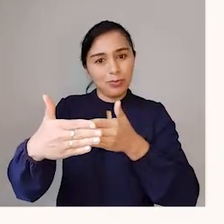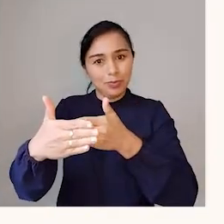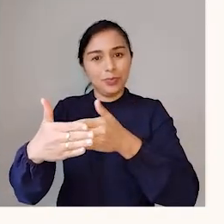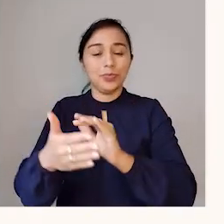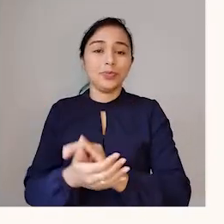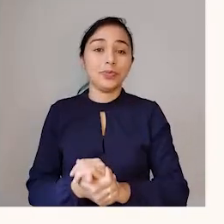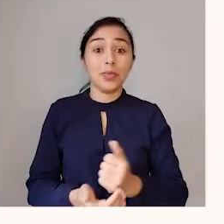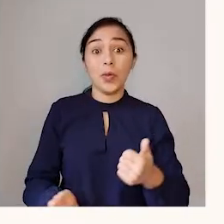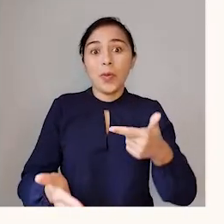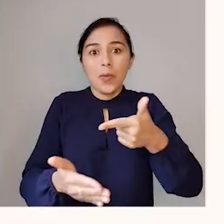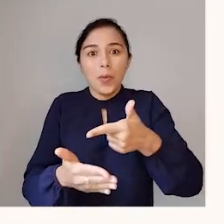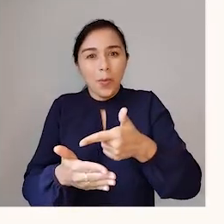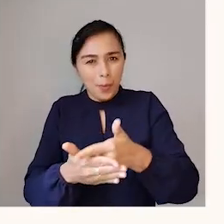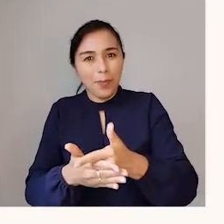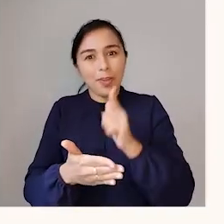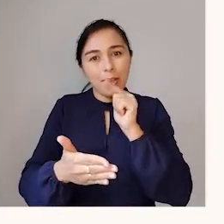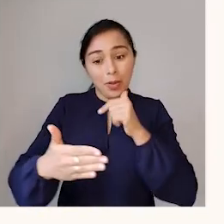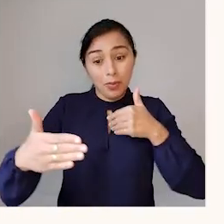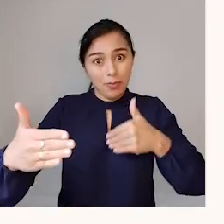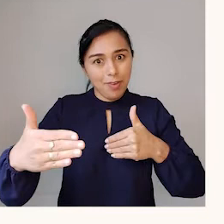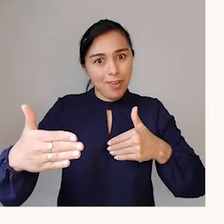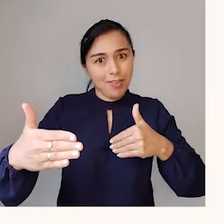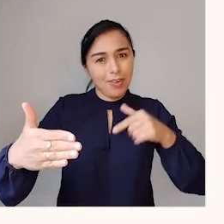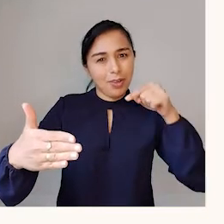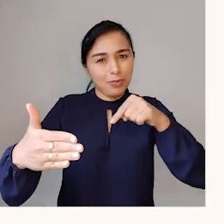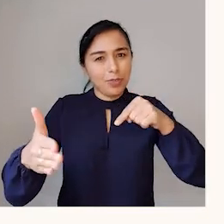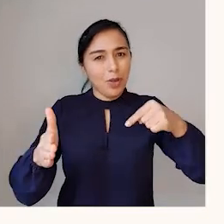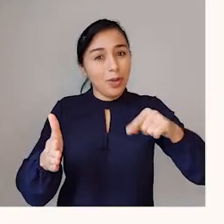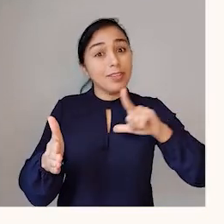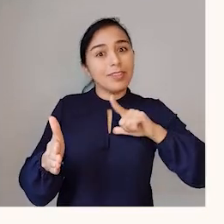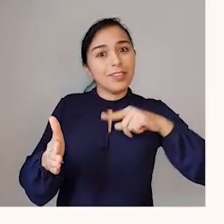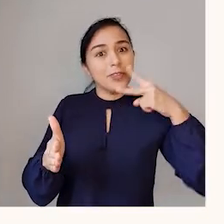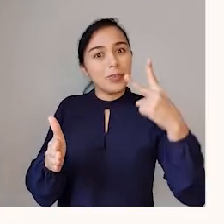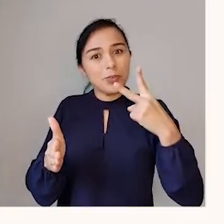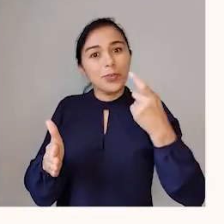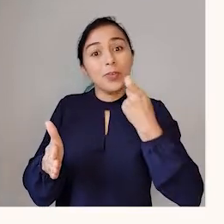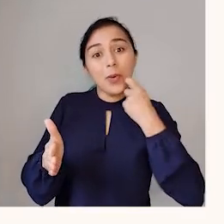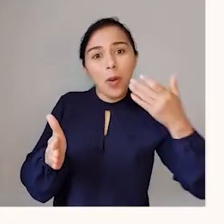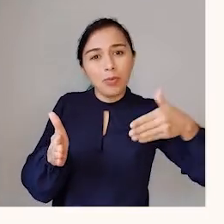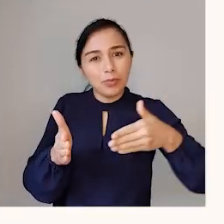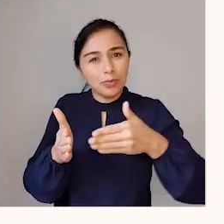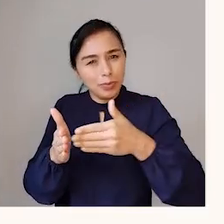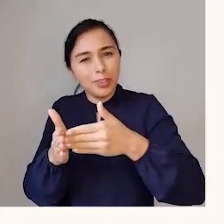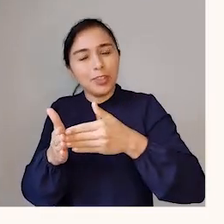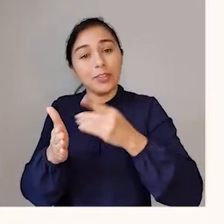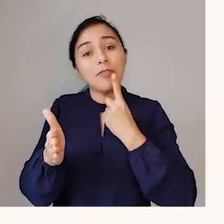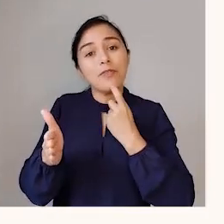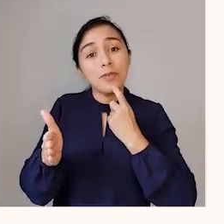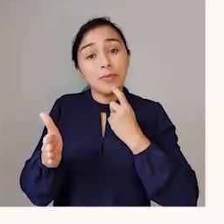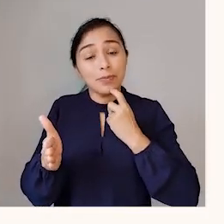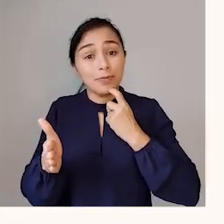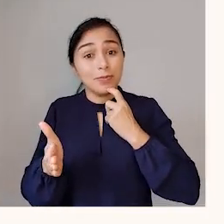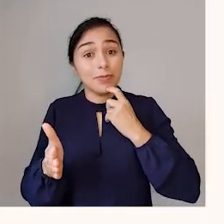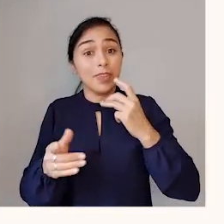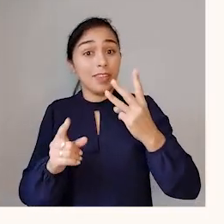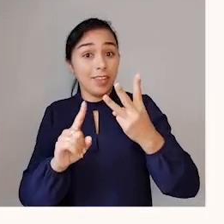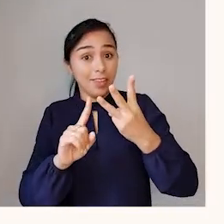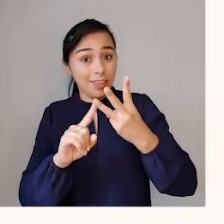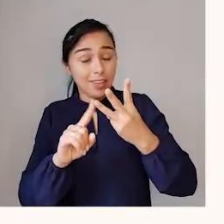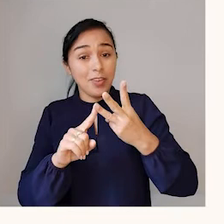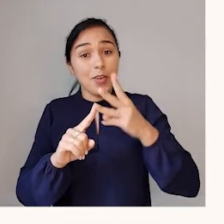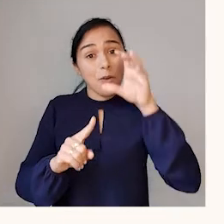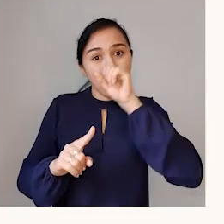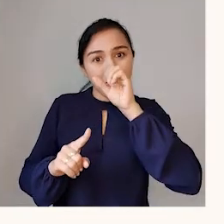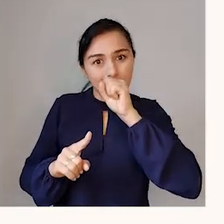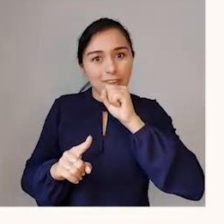comprei, há dois peixes vermelhinhos, um laranja, que é o rei, e mais nove amarelinhos, ao todo